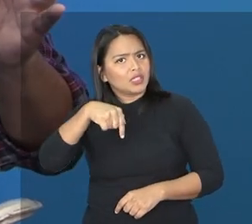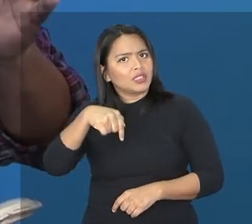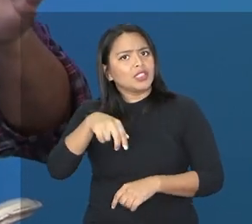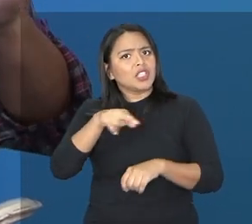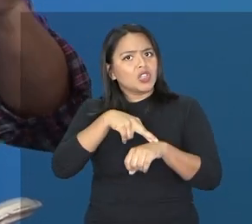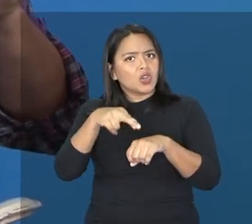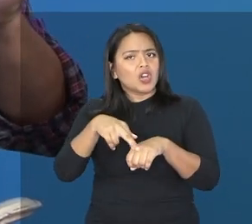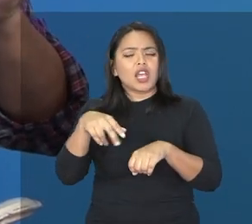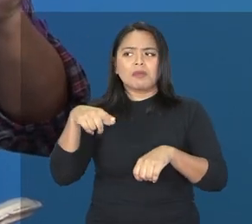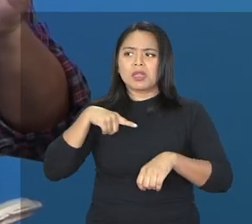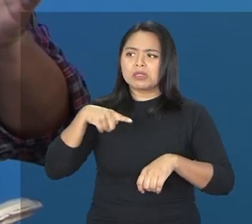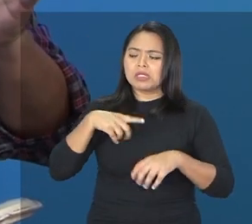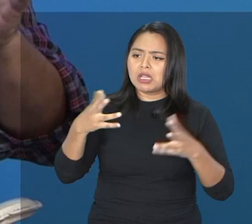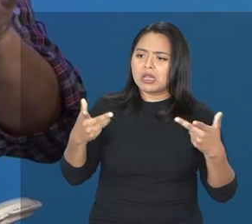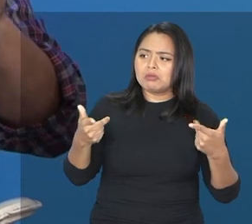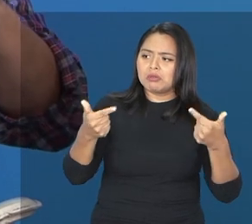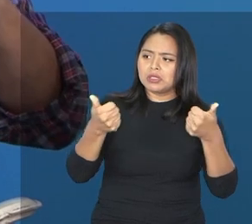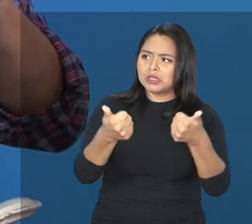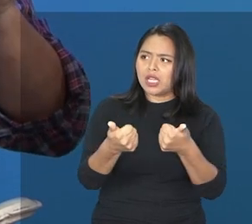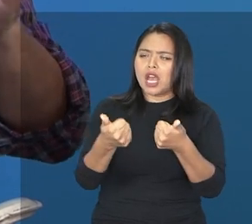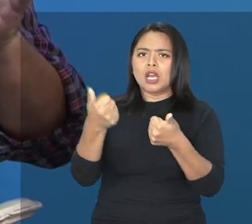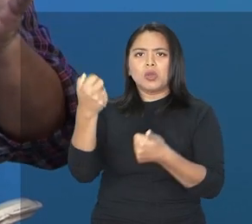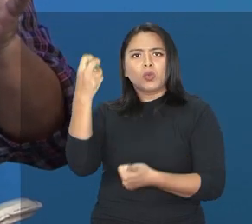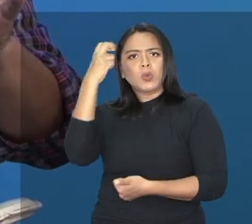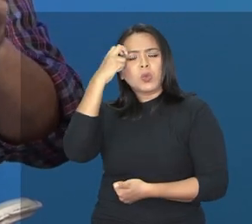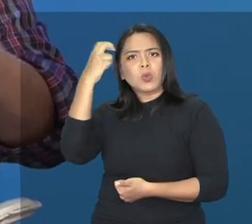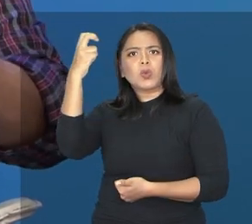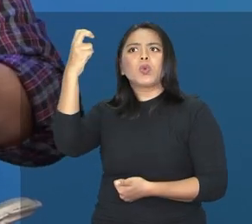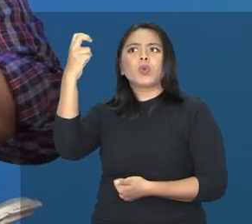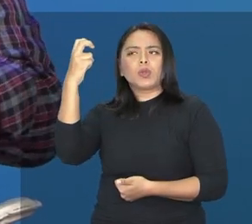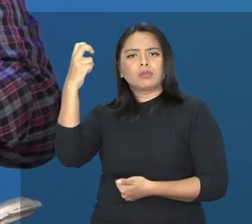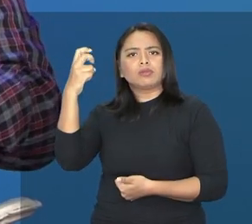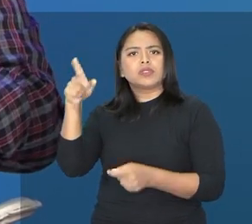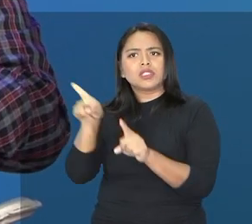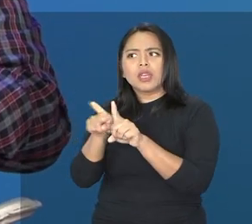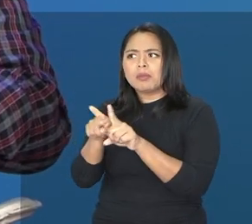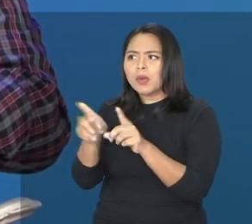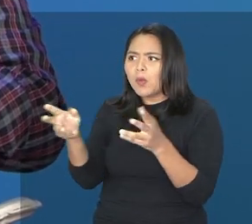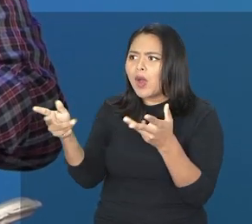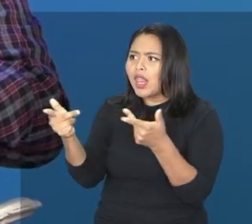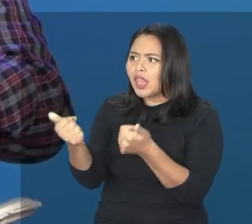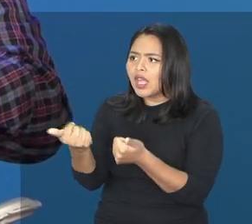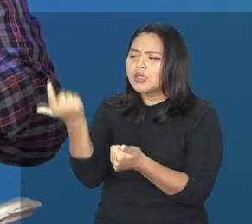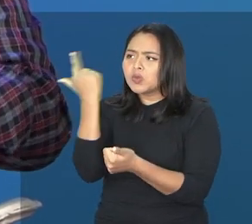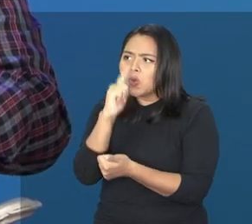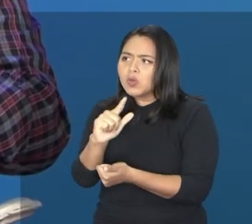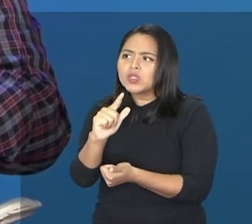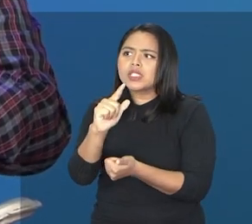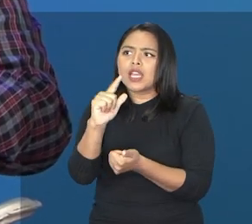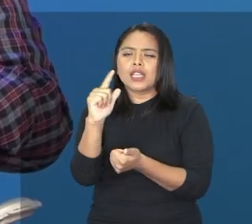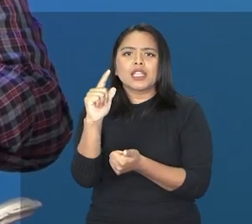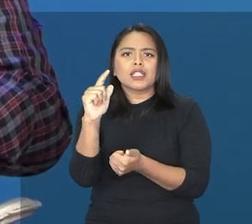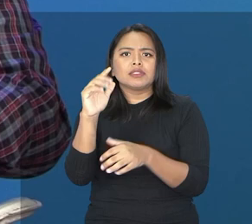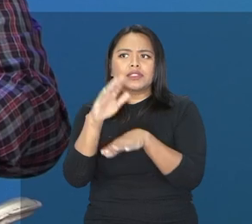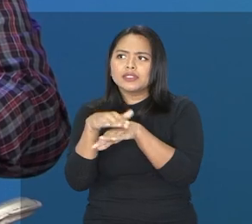em Roraima que têm talento, que têm habilidades, que têm qualidades de produzir ciência